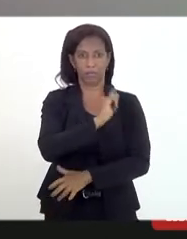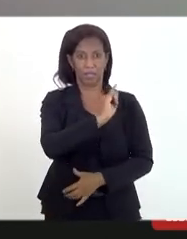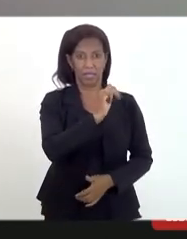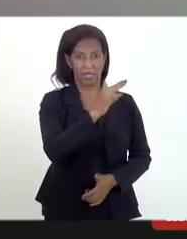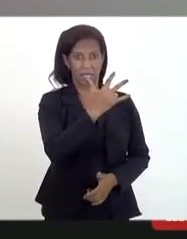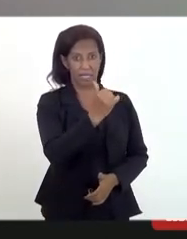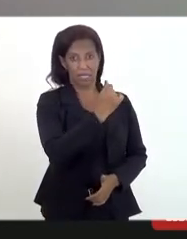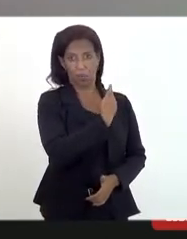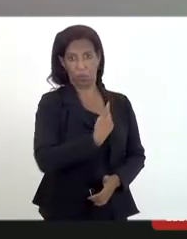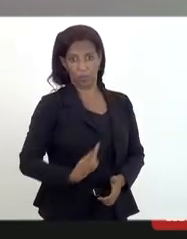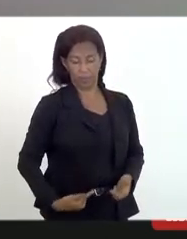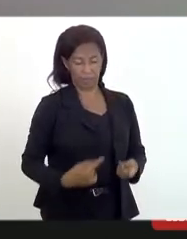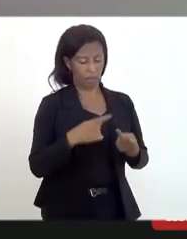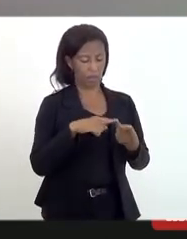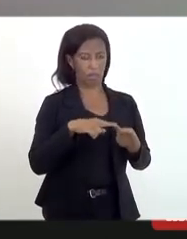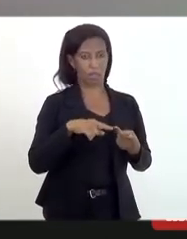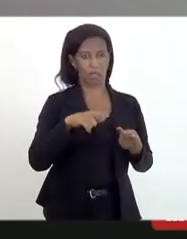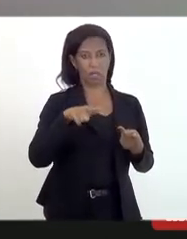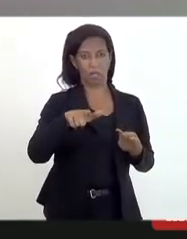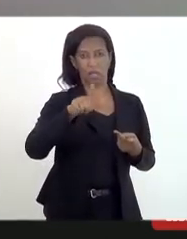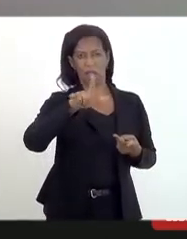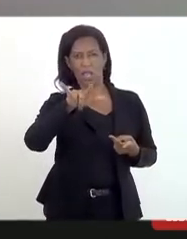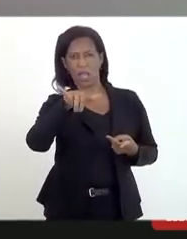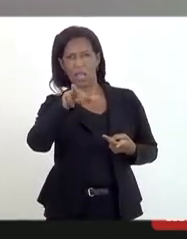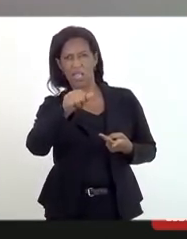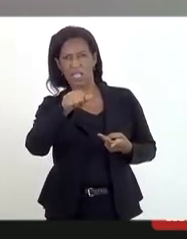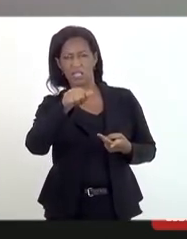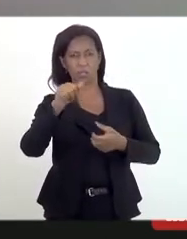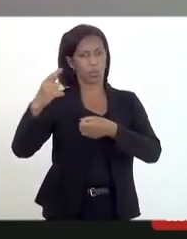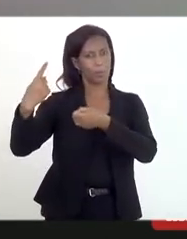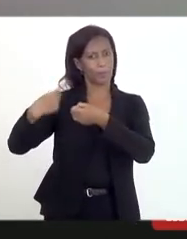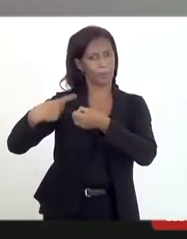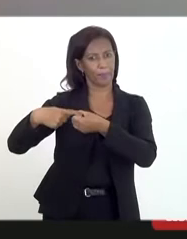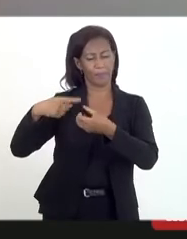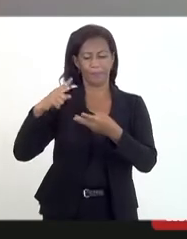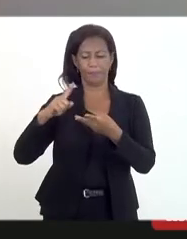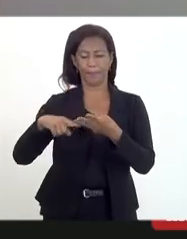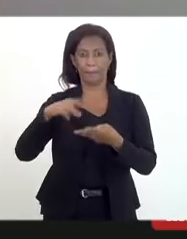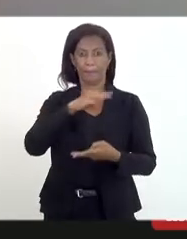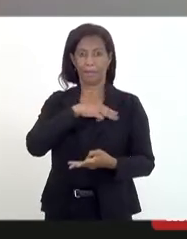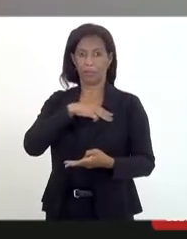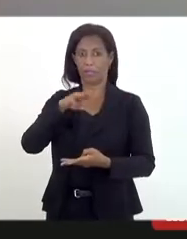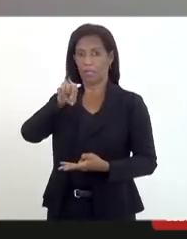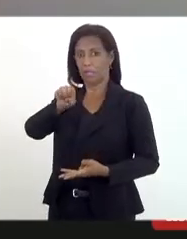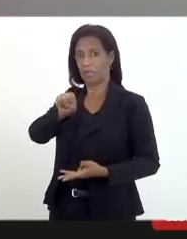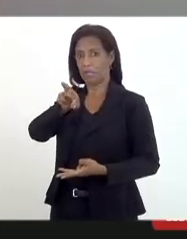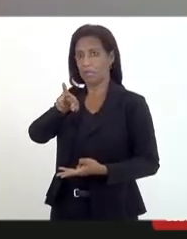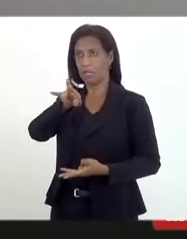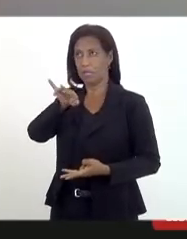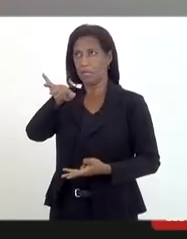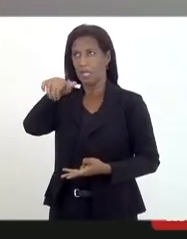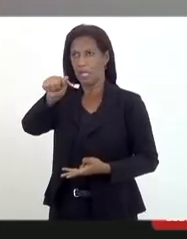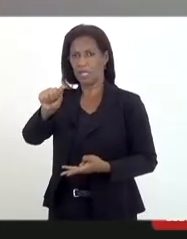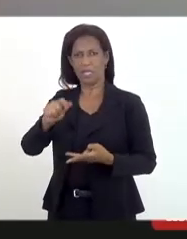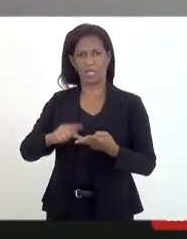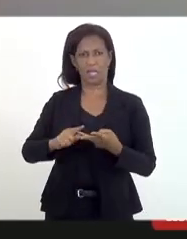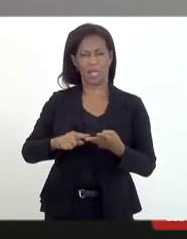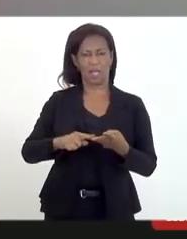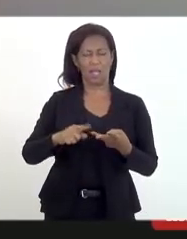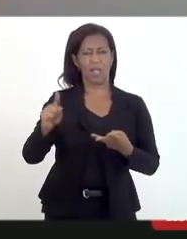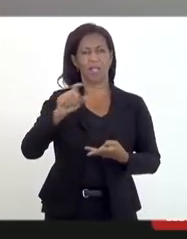Governador, Complexo do Lins, Serrinha, Cidade Alta.